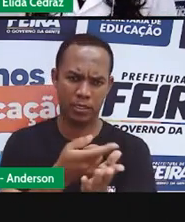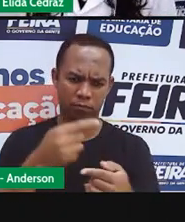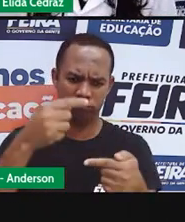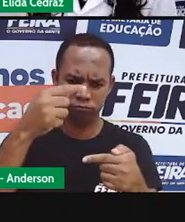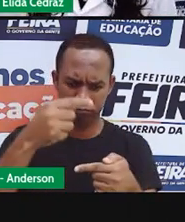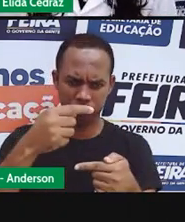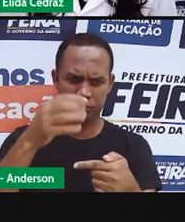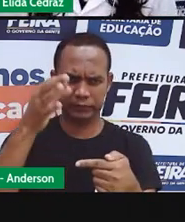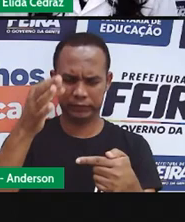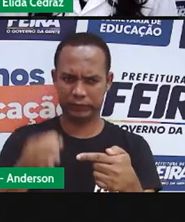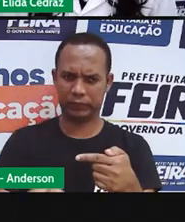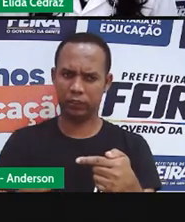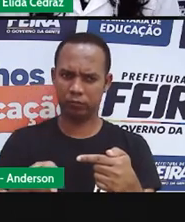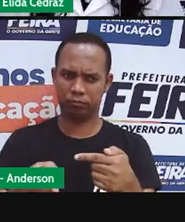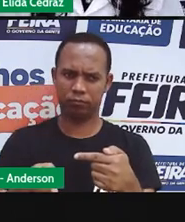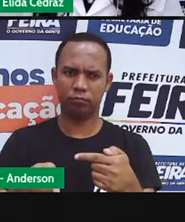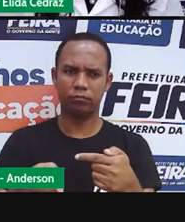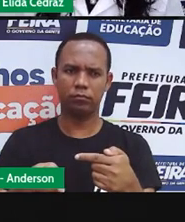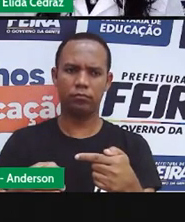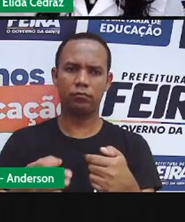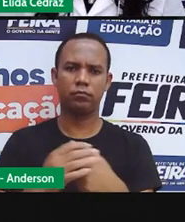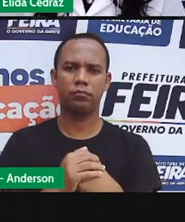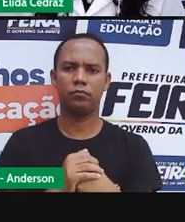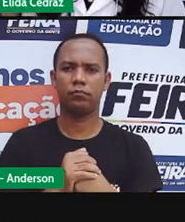adequado para o tom da nossa pele.